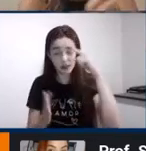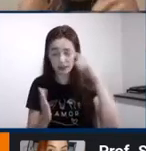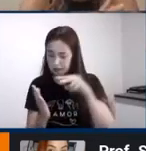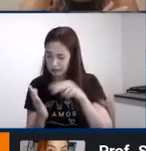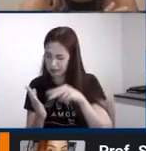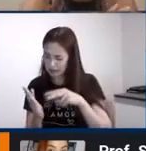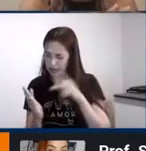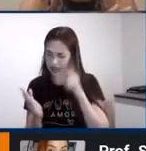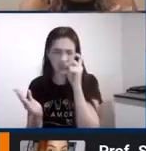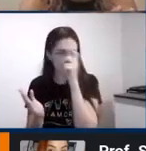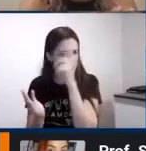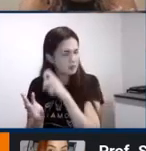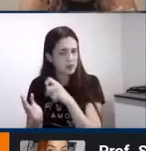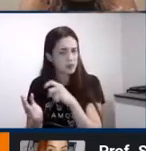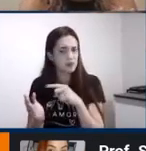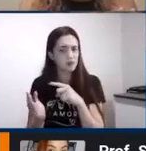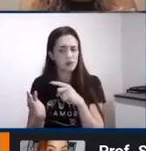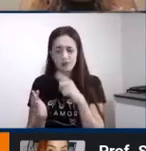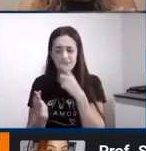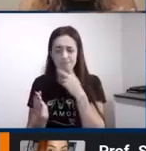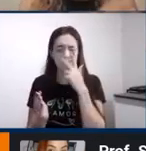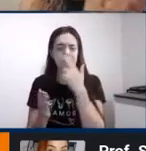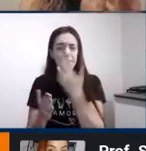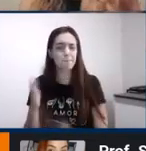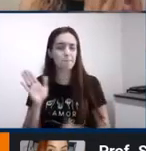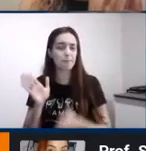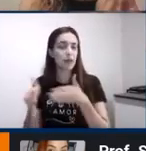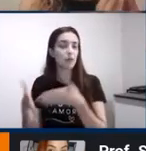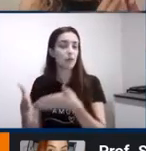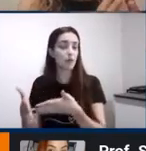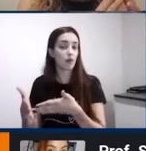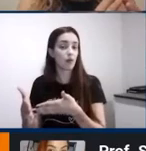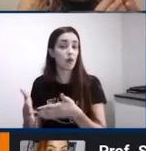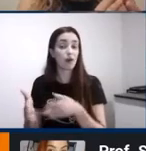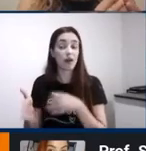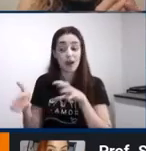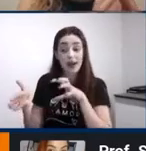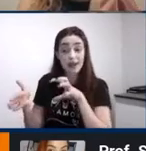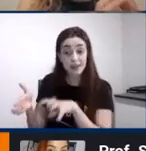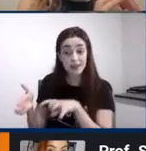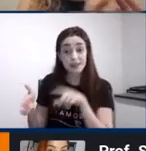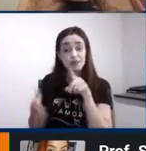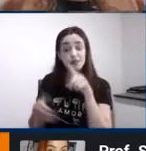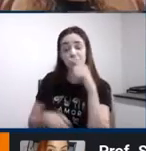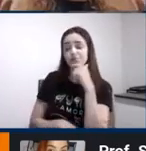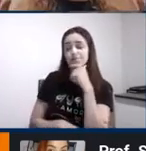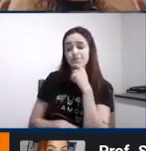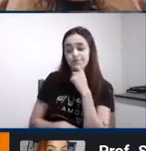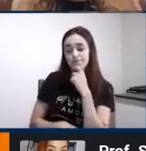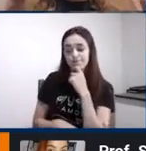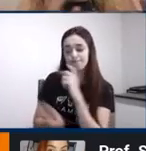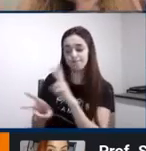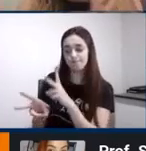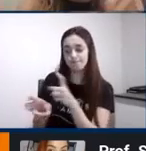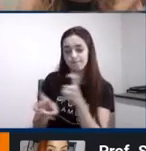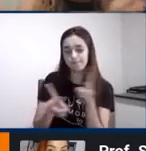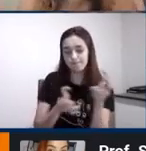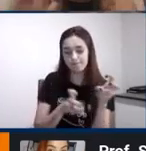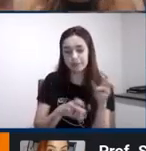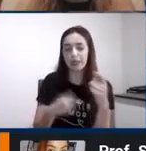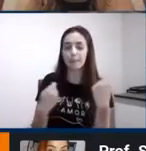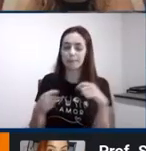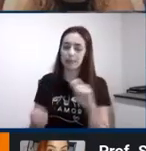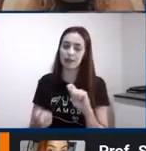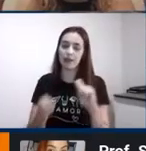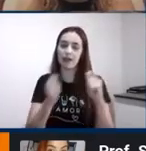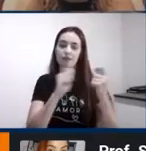ele começa a se desorganizar é a partir dali que a gente vai construir o nosso plano didático que é a partir daí que